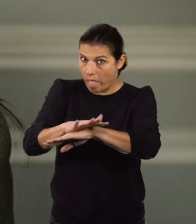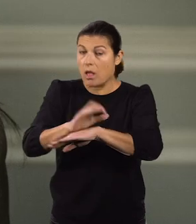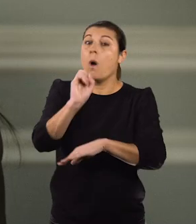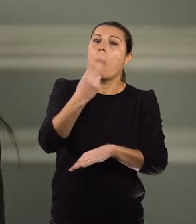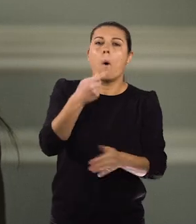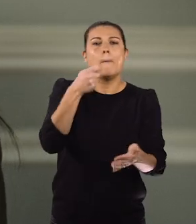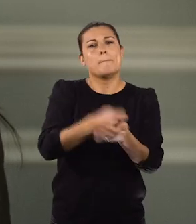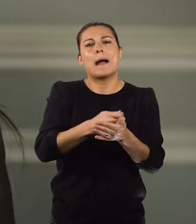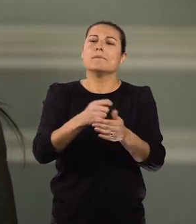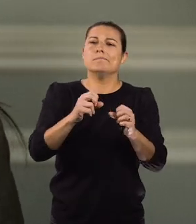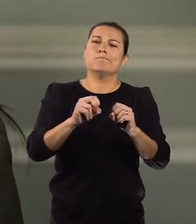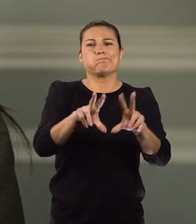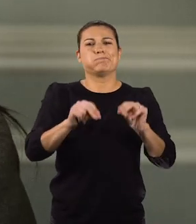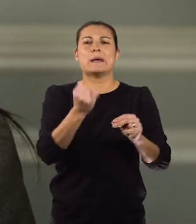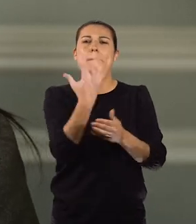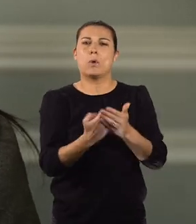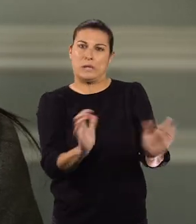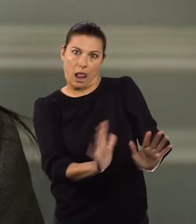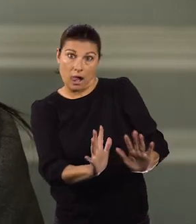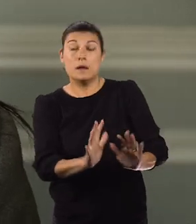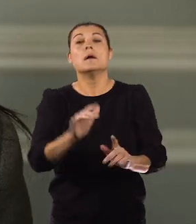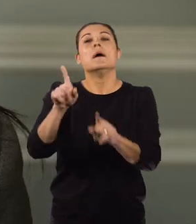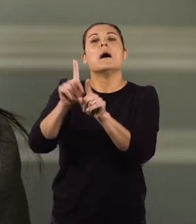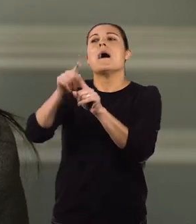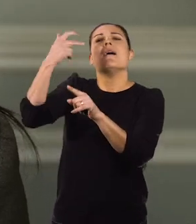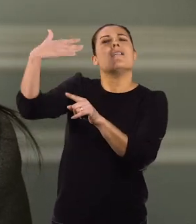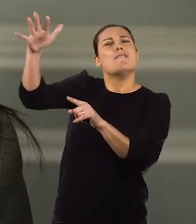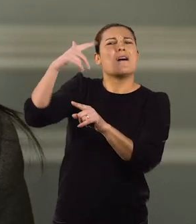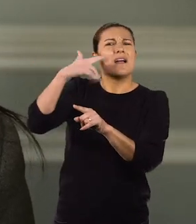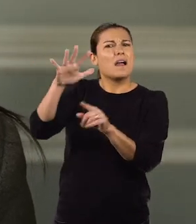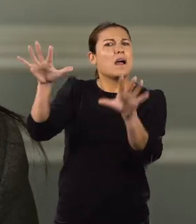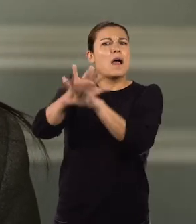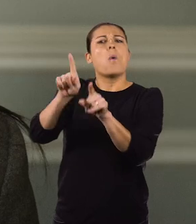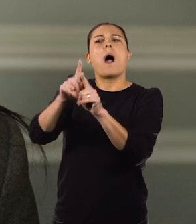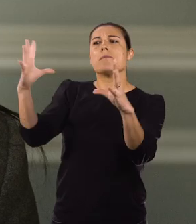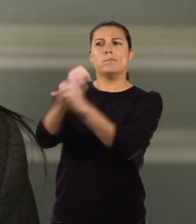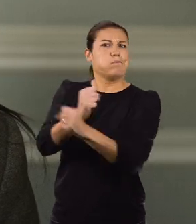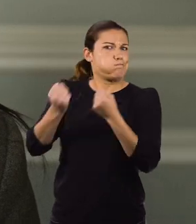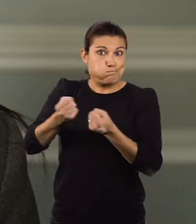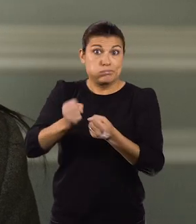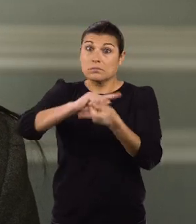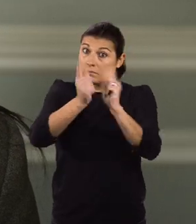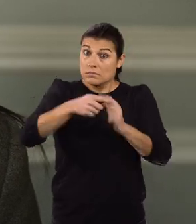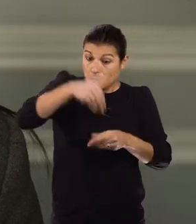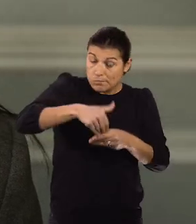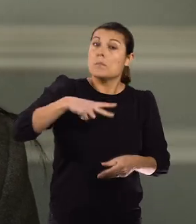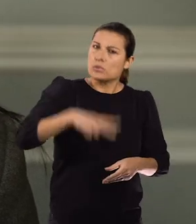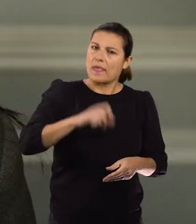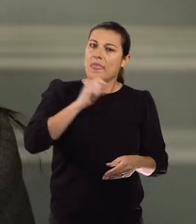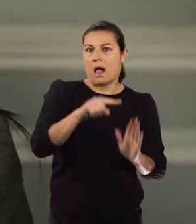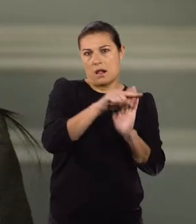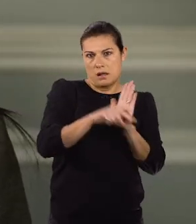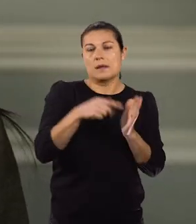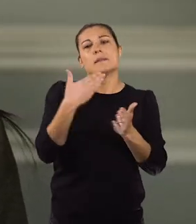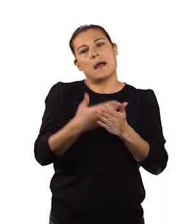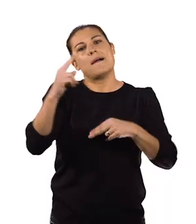o pagamento de impostos. Não podemos acabar com os paraísos fiscais lá fora, mas podemos impor regras cá dentro. Só assim teremos justiça